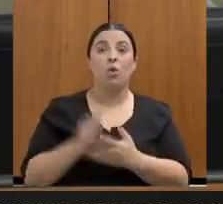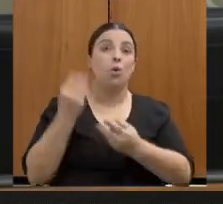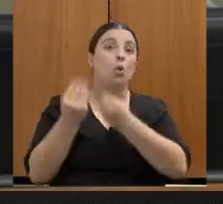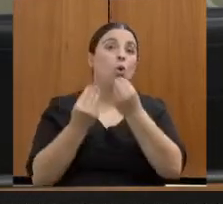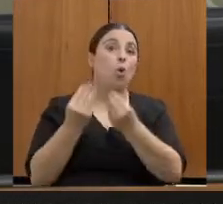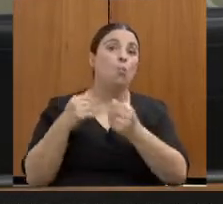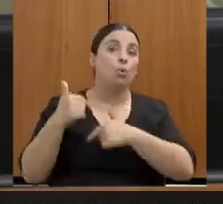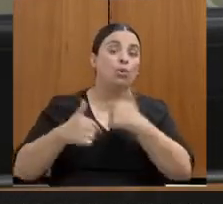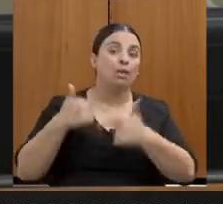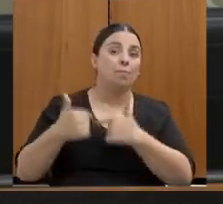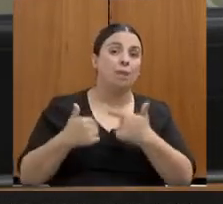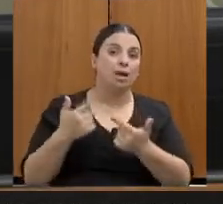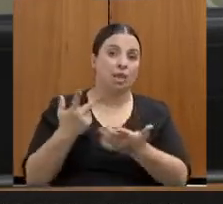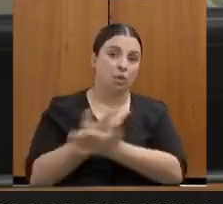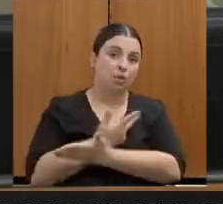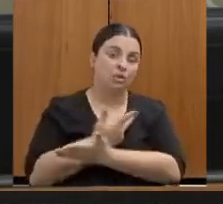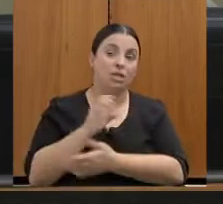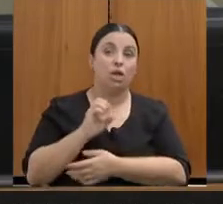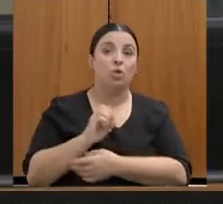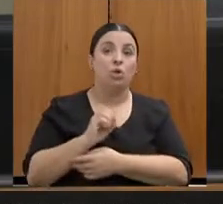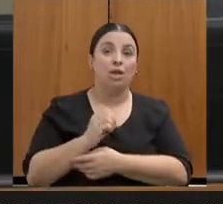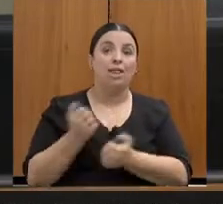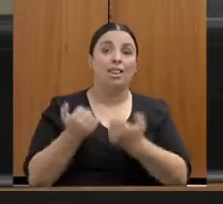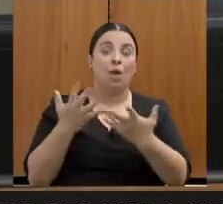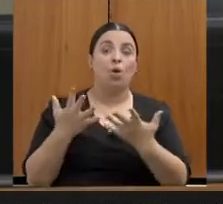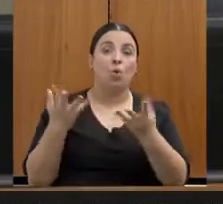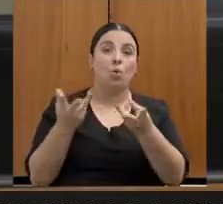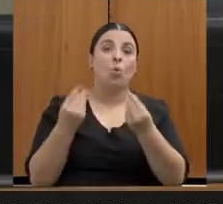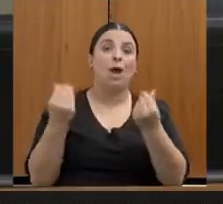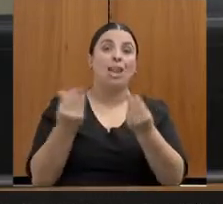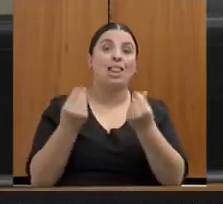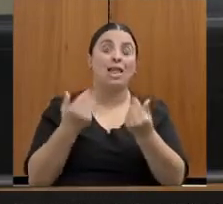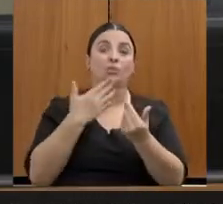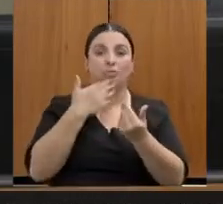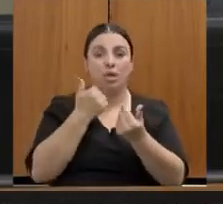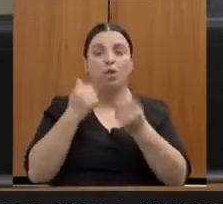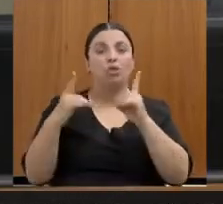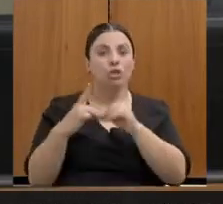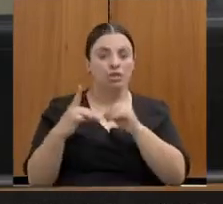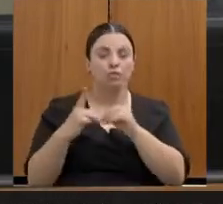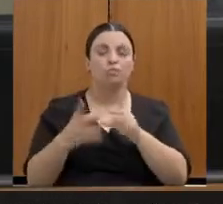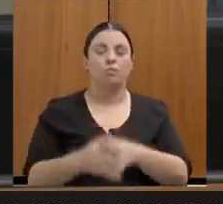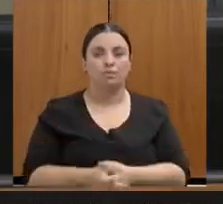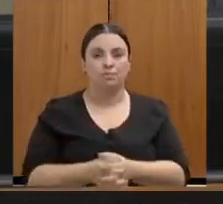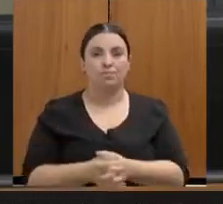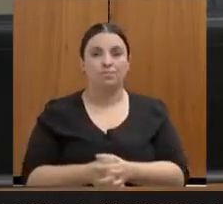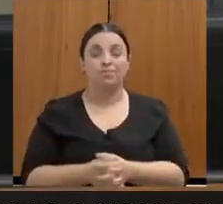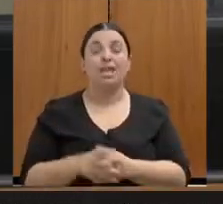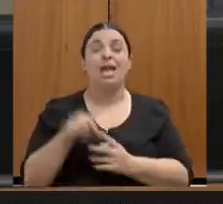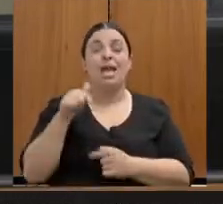ou de atendimento. Aqui na comissão, nós fizemos várias audiências públicas,